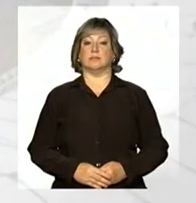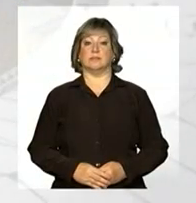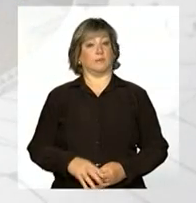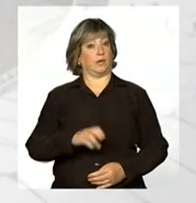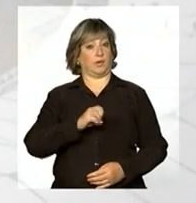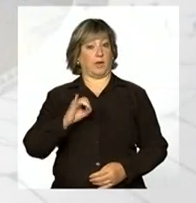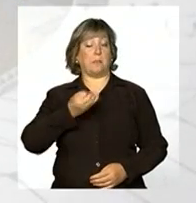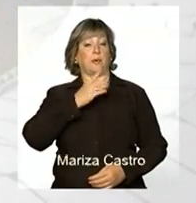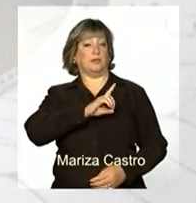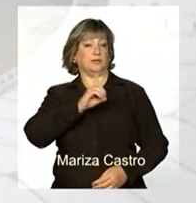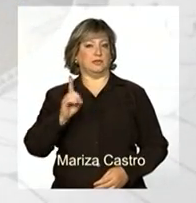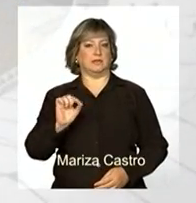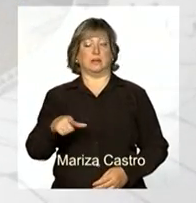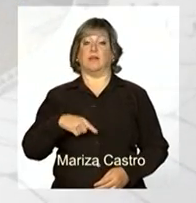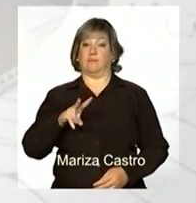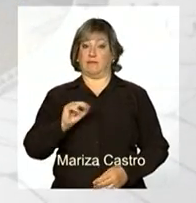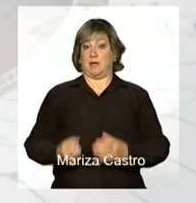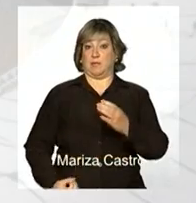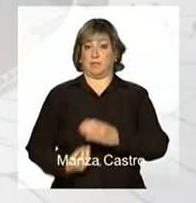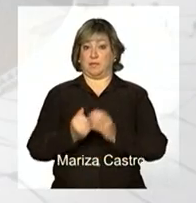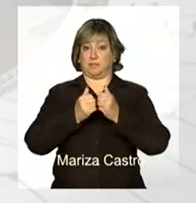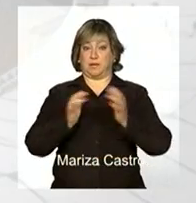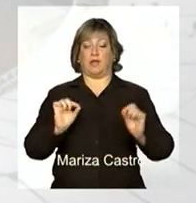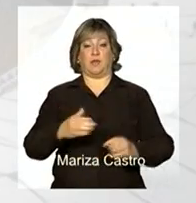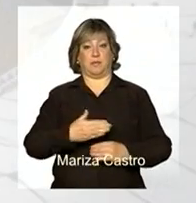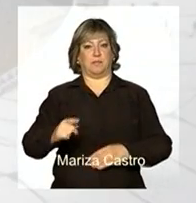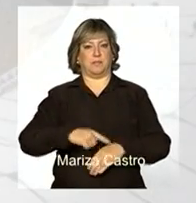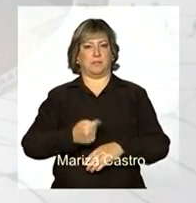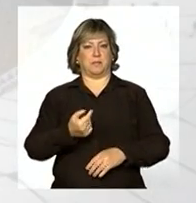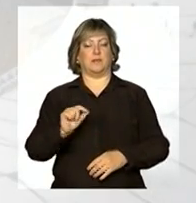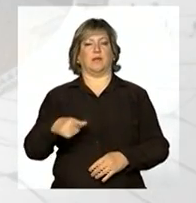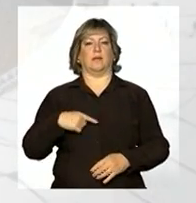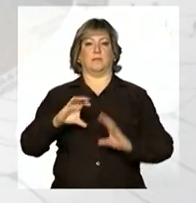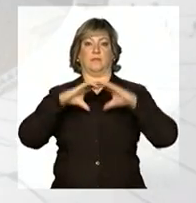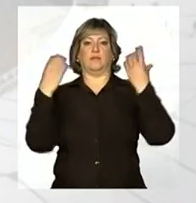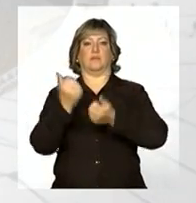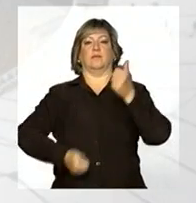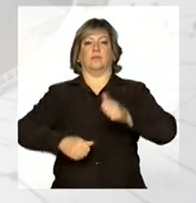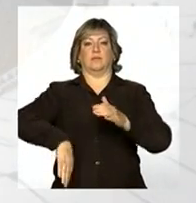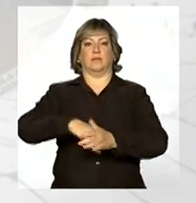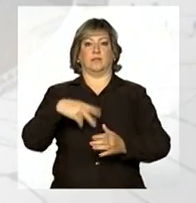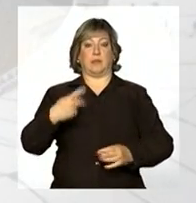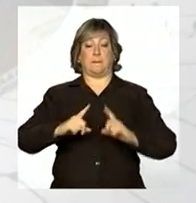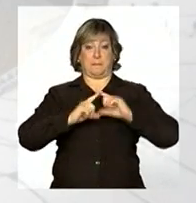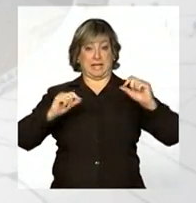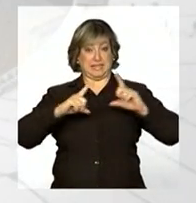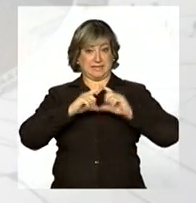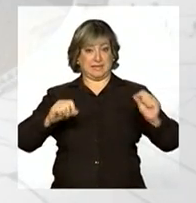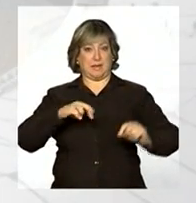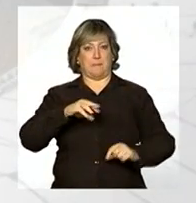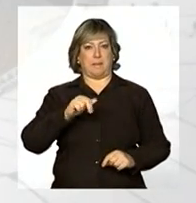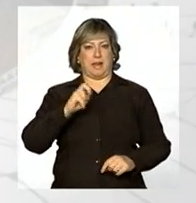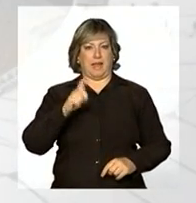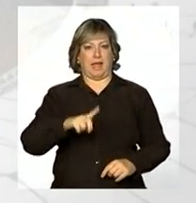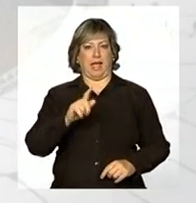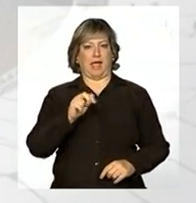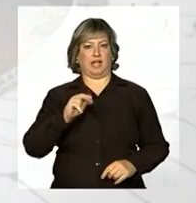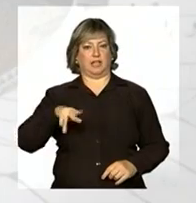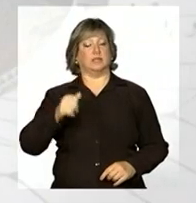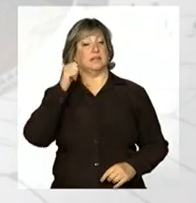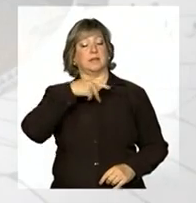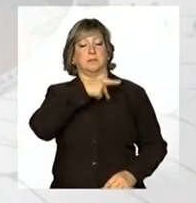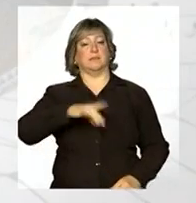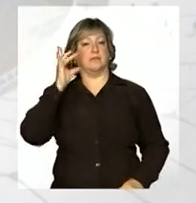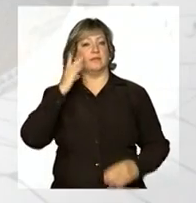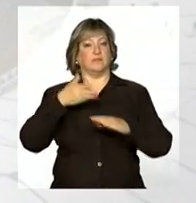Olá, bom dia. Será inaugurado logo mais o Estádio Nacional de Brasília, Mané Garrincha. A presidenta Dilma Rousseff participa